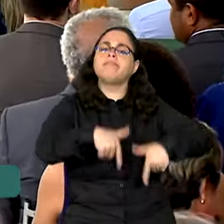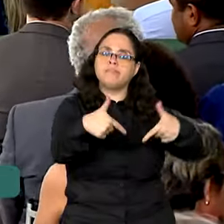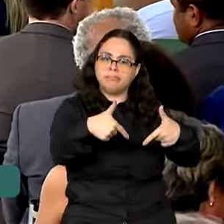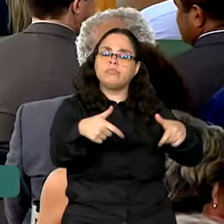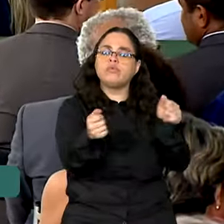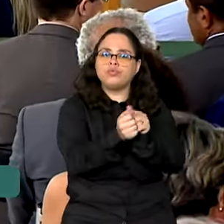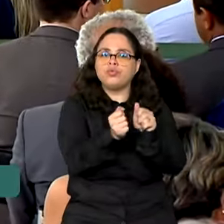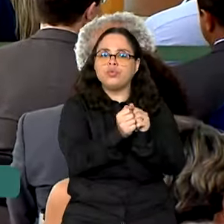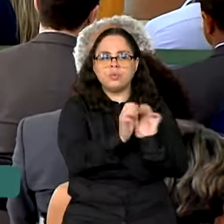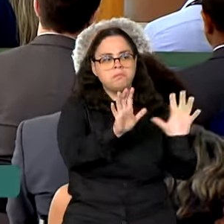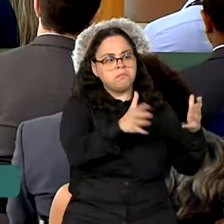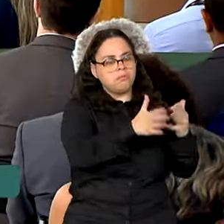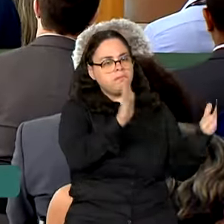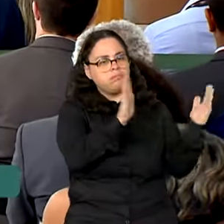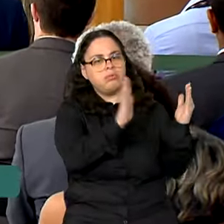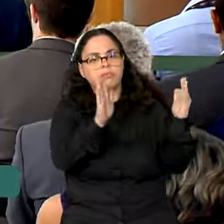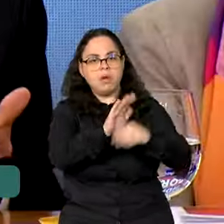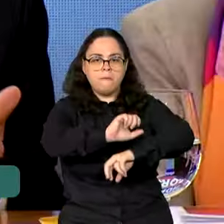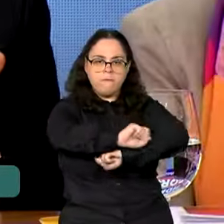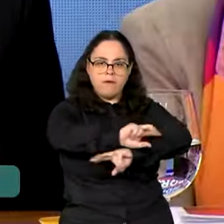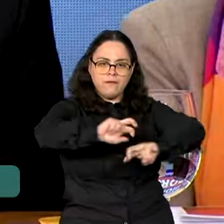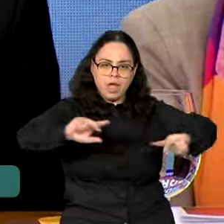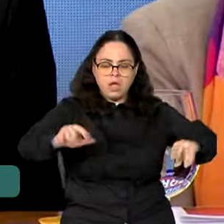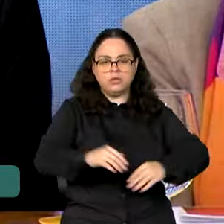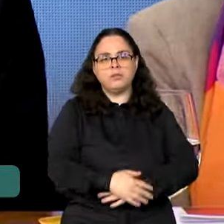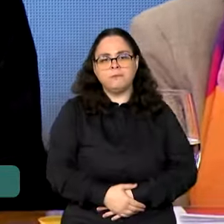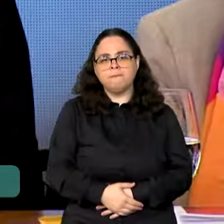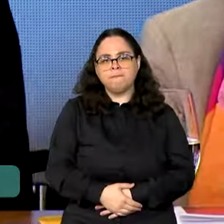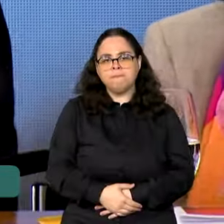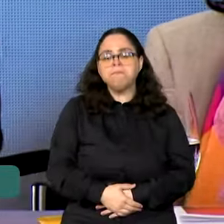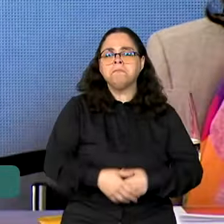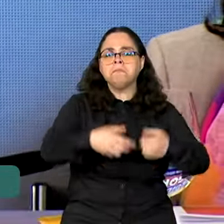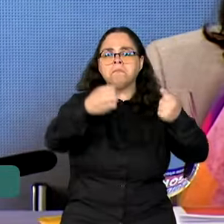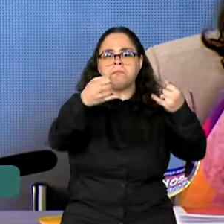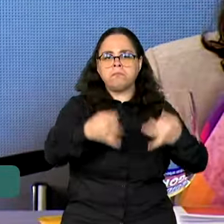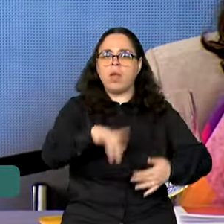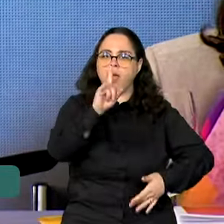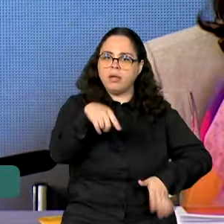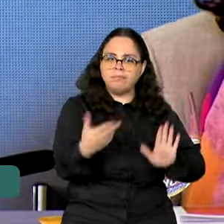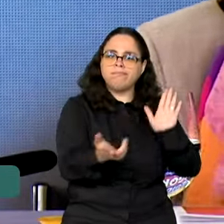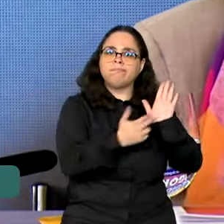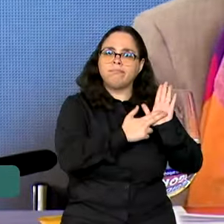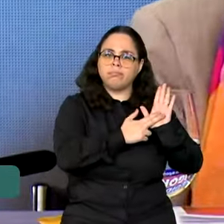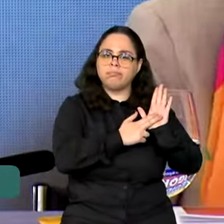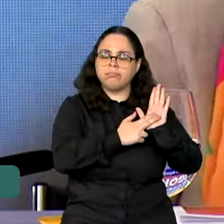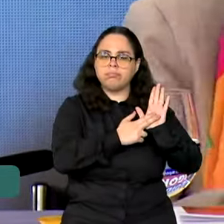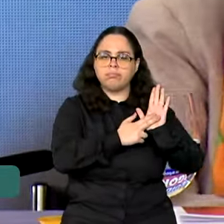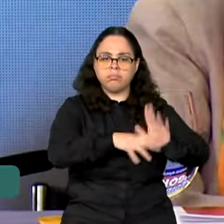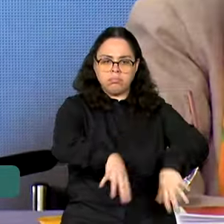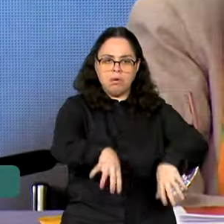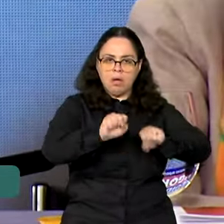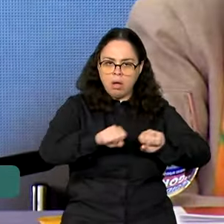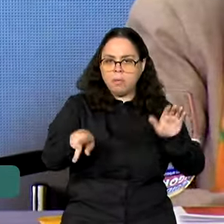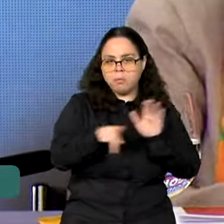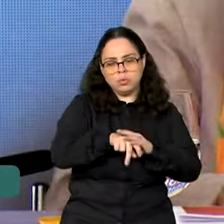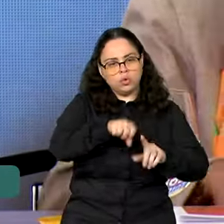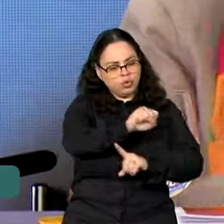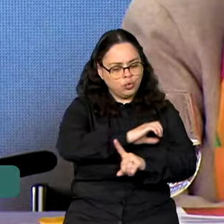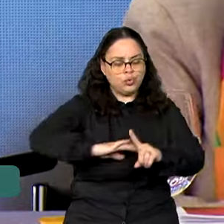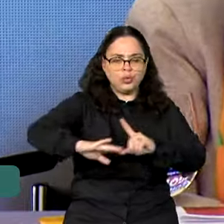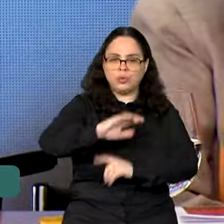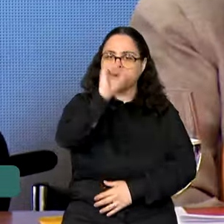no enfrentamento às arboviroses. É um compromisso assumido por toda a sociedade